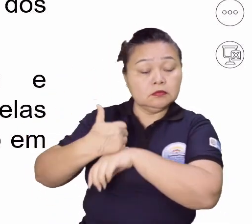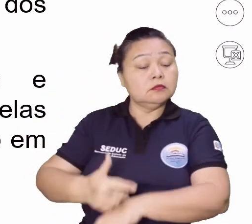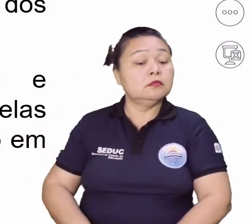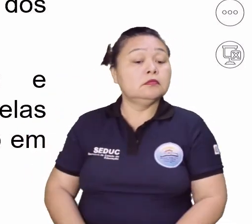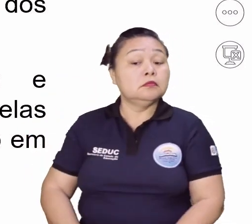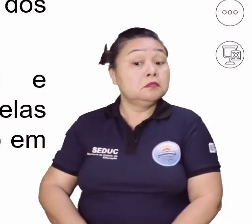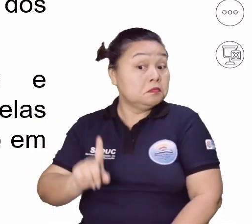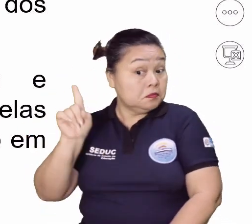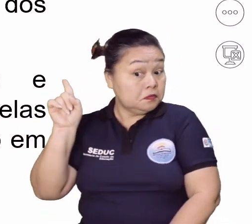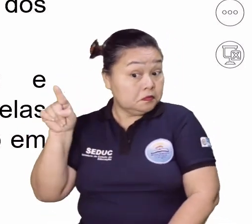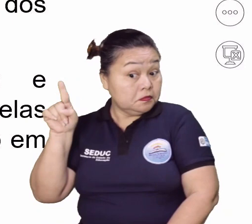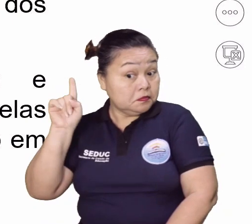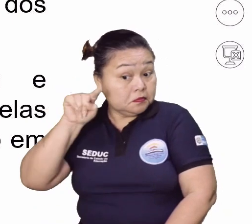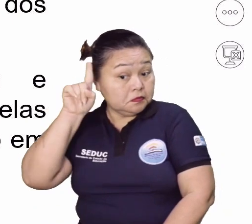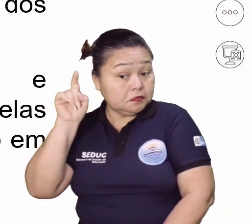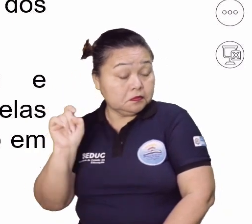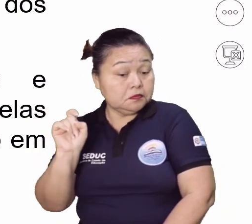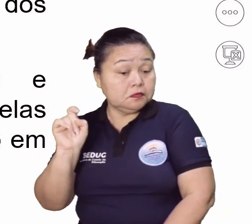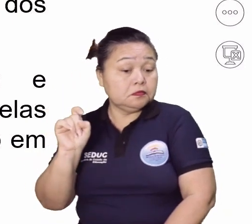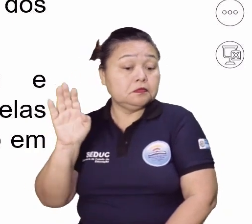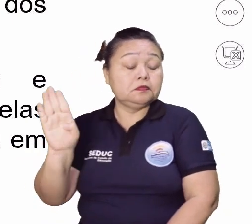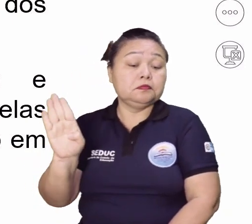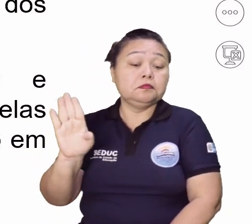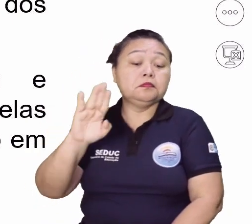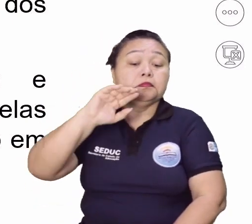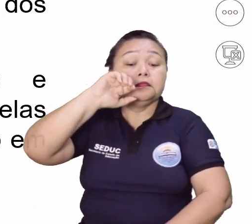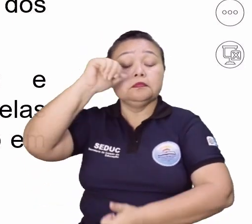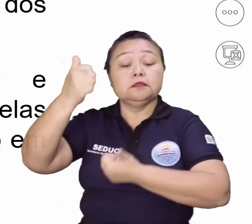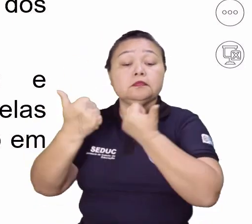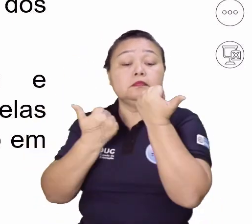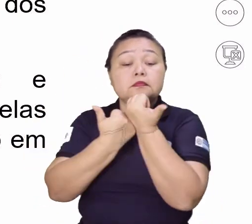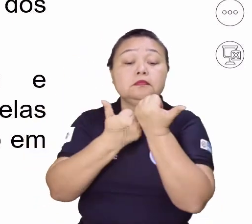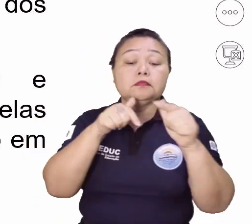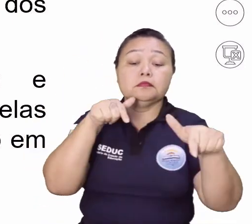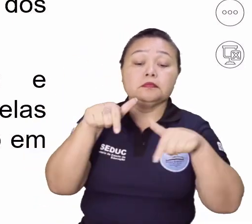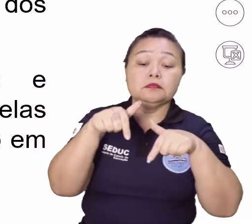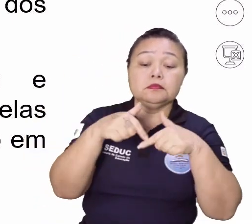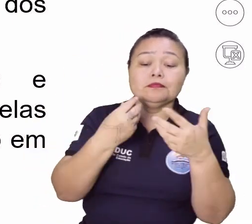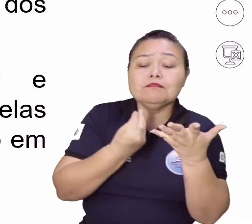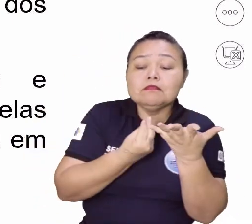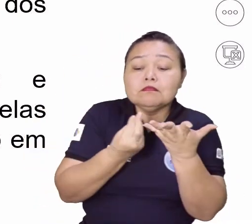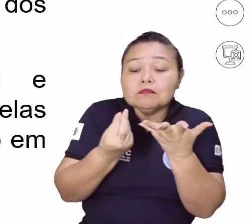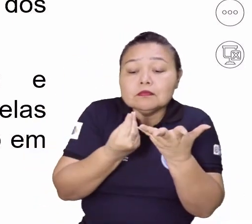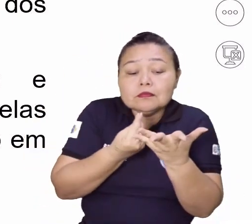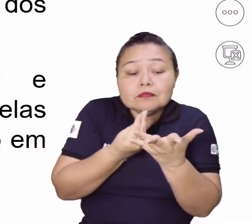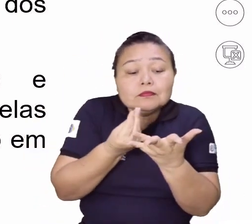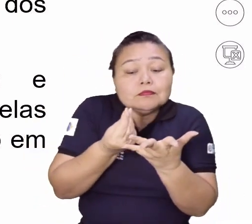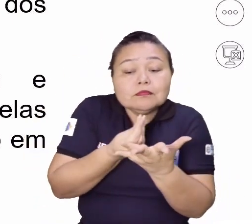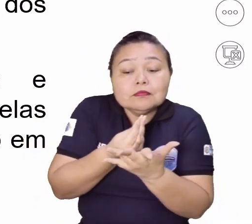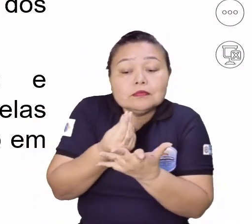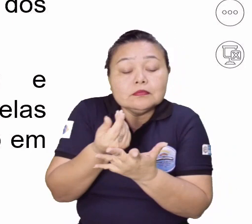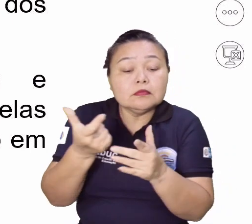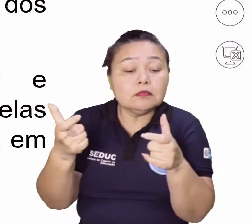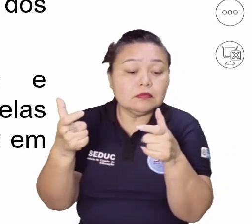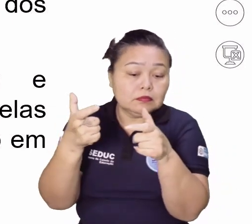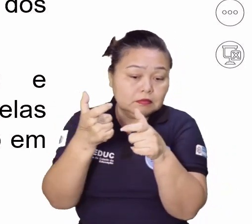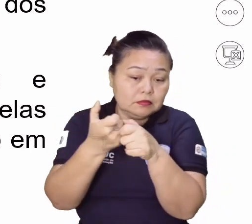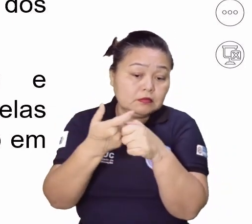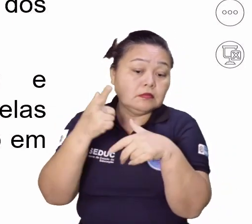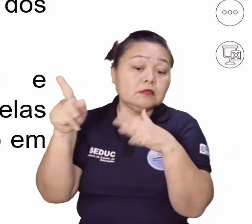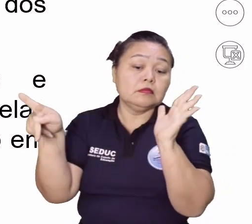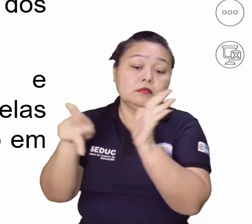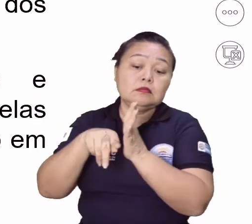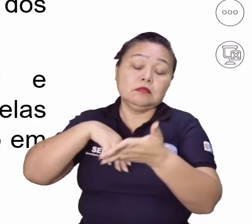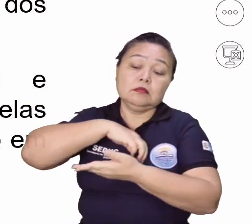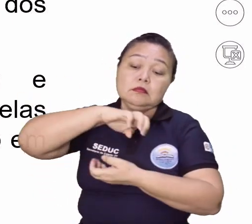Será que era isso, gente? Vamos para a letra B. Substituição do trabalho fragmentado e simplificado,